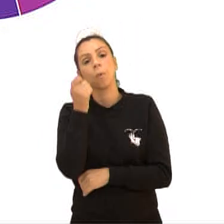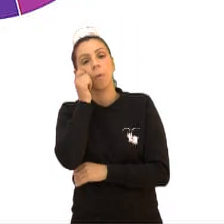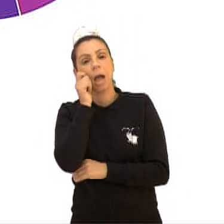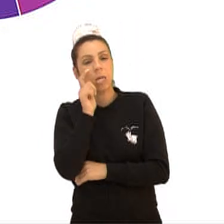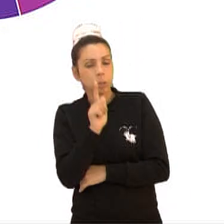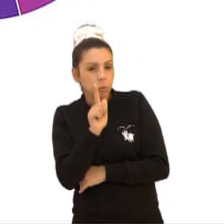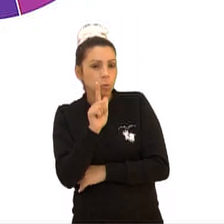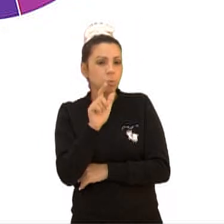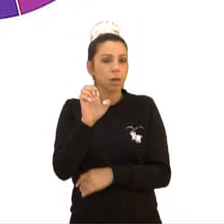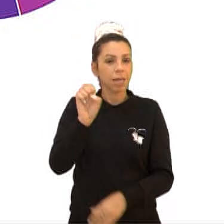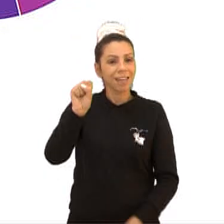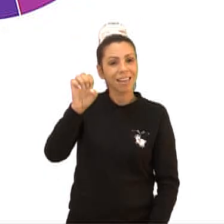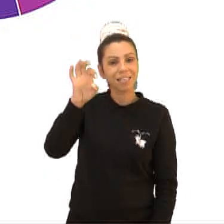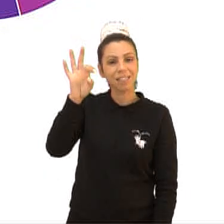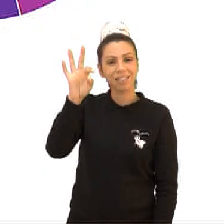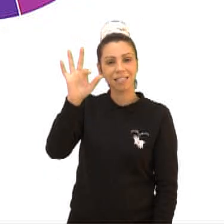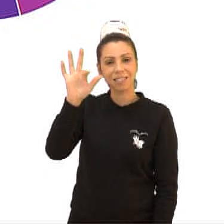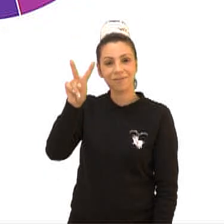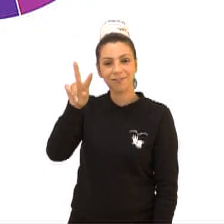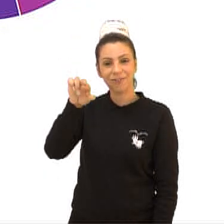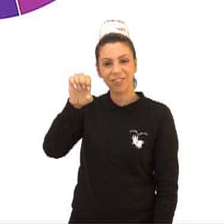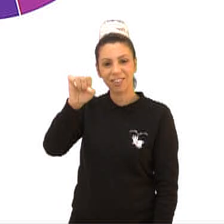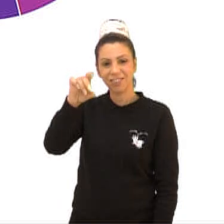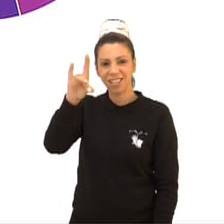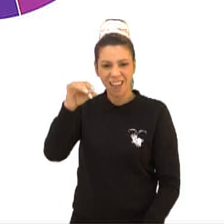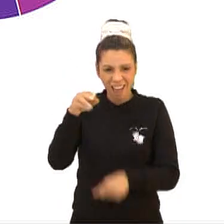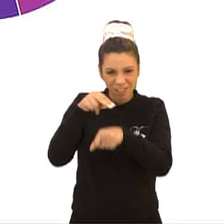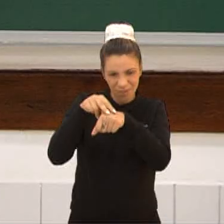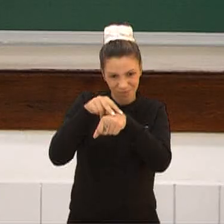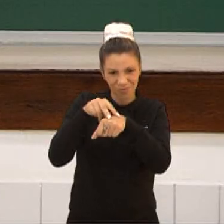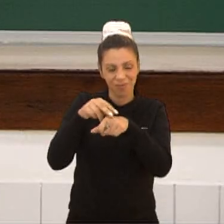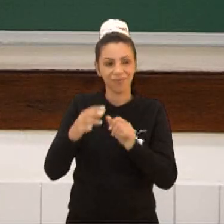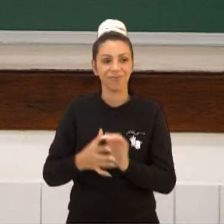Fazendo dessa forma, gente, vocês não vão esquecer mais, ok?